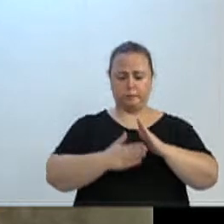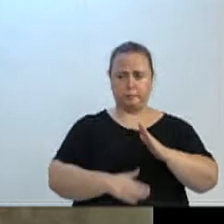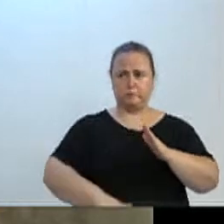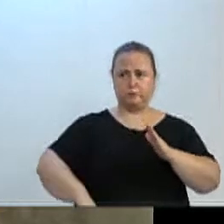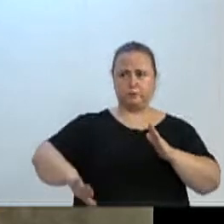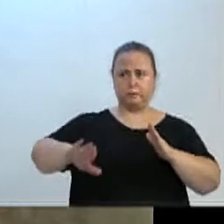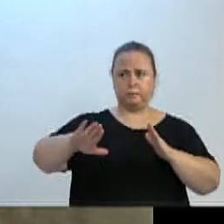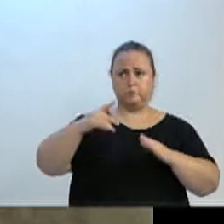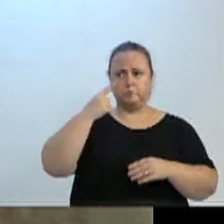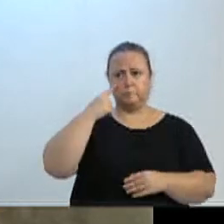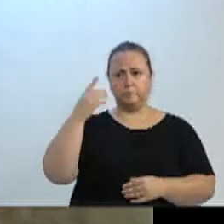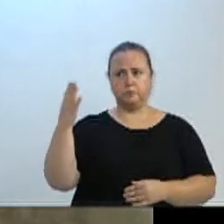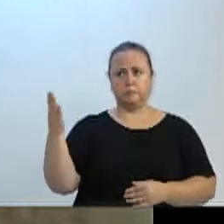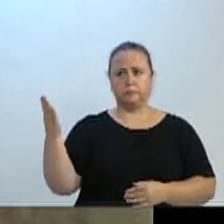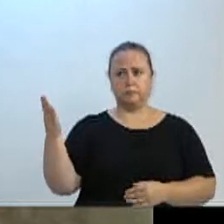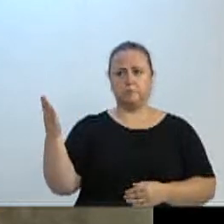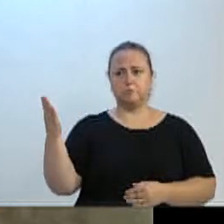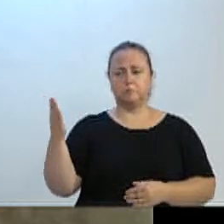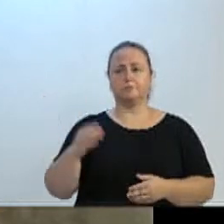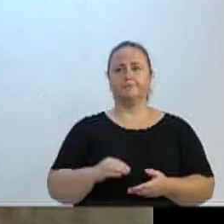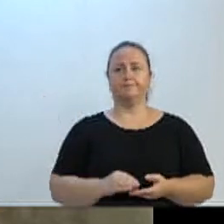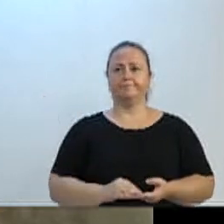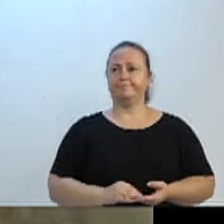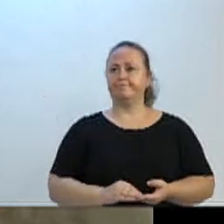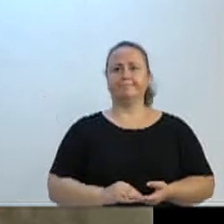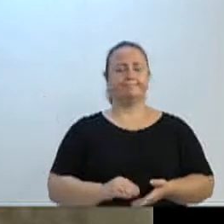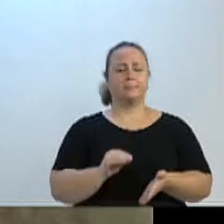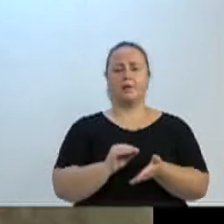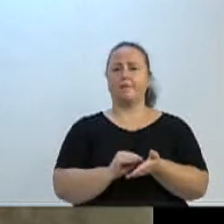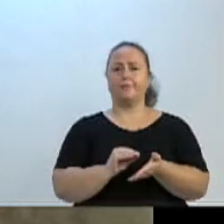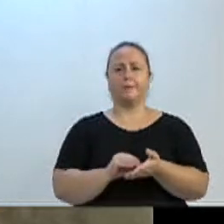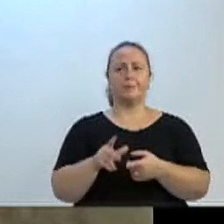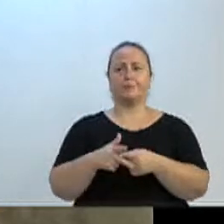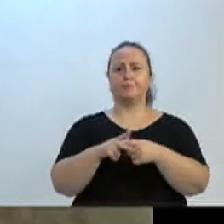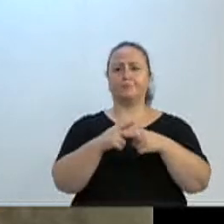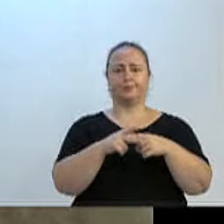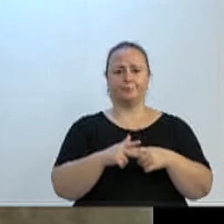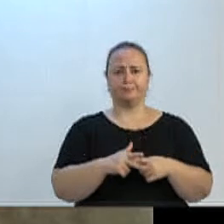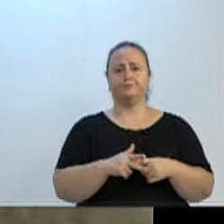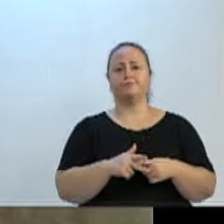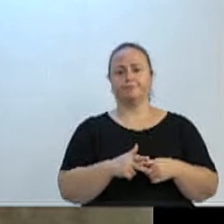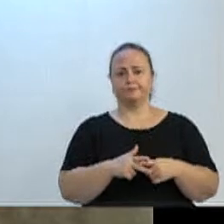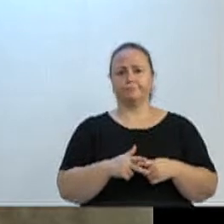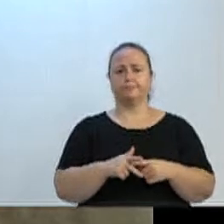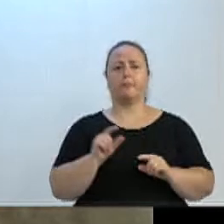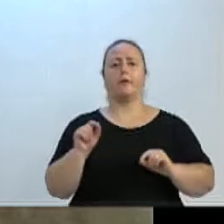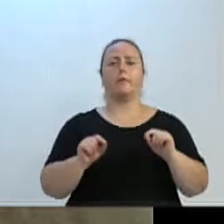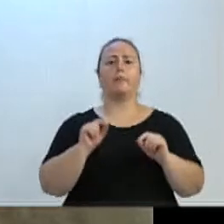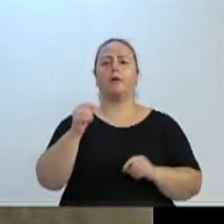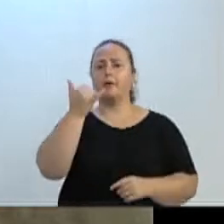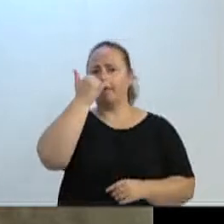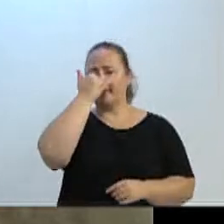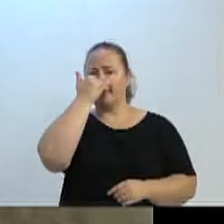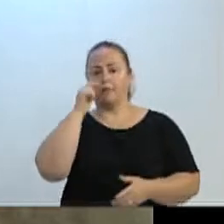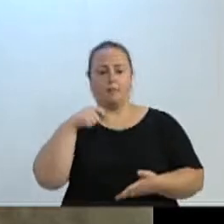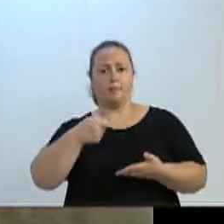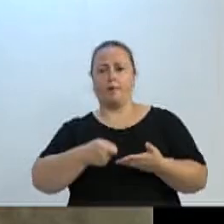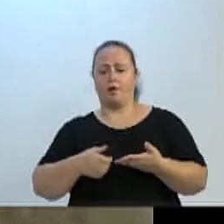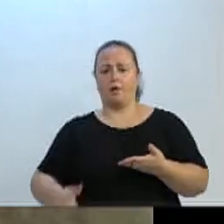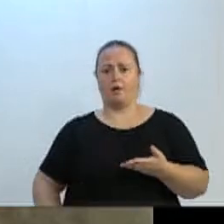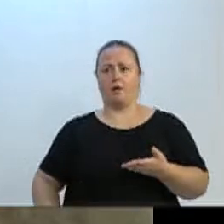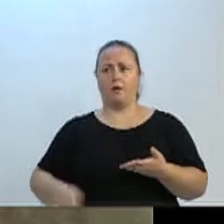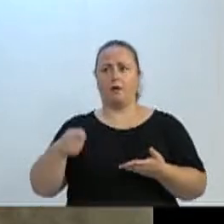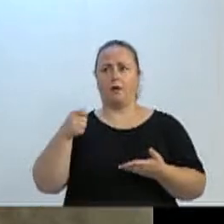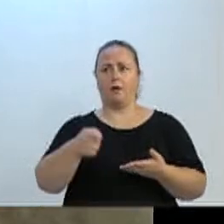quebraram os tubos de baixo e não fizeram o conserto adequado. E com isso, quem está pagando somos nós. E não é só esse lugar, não.